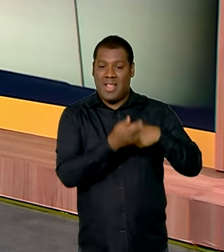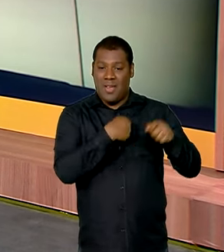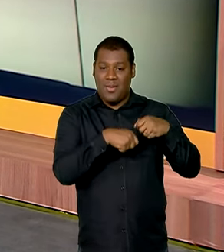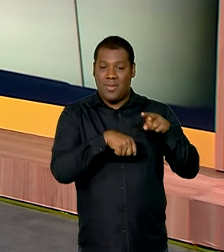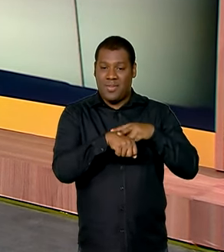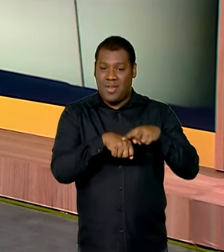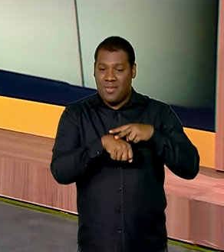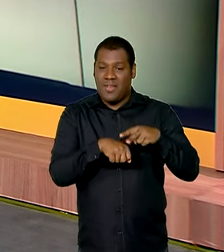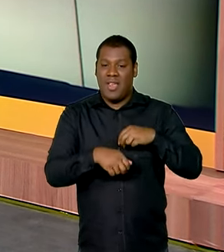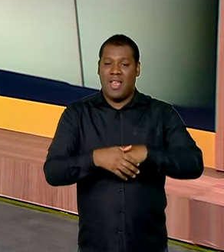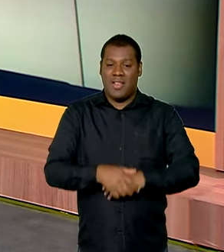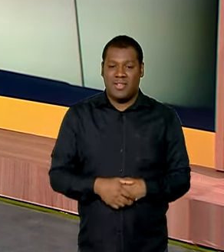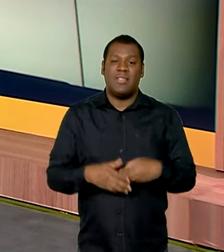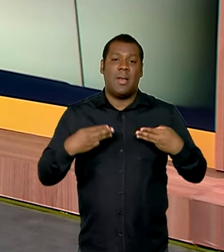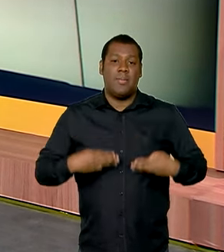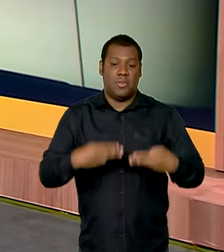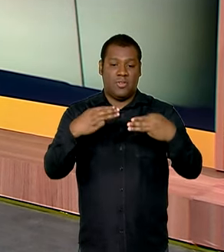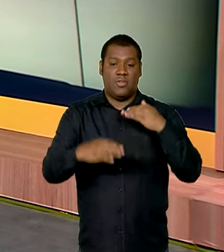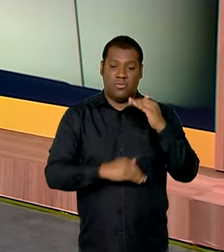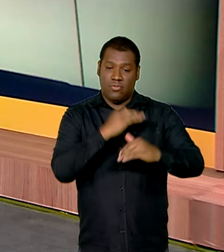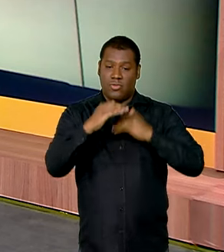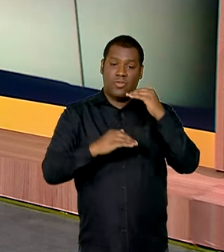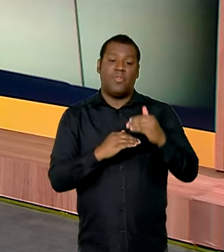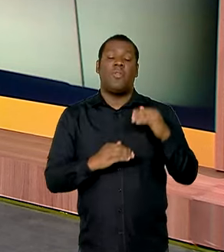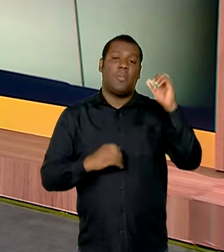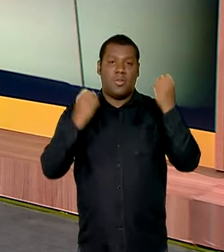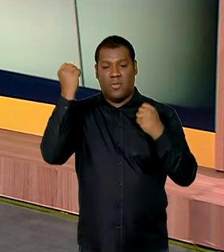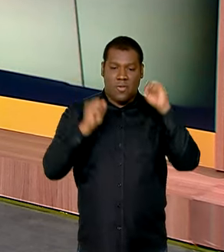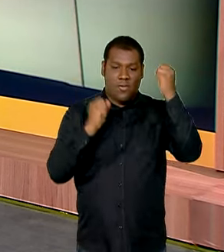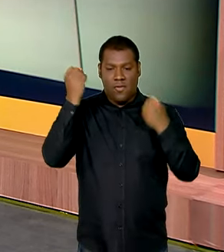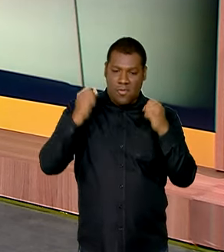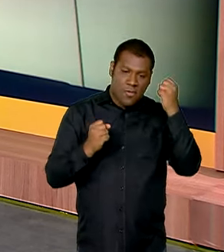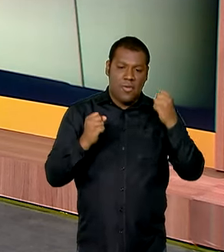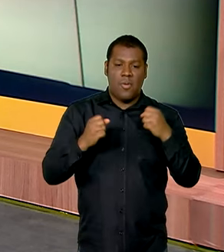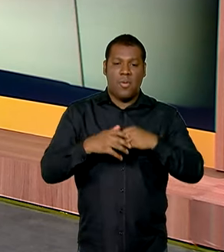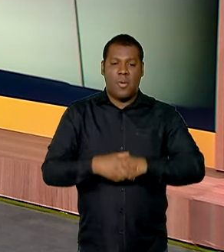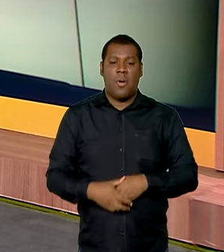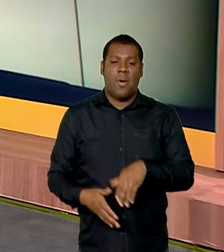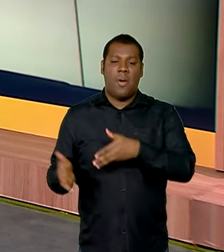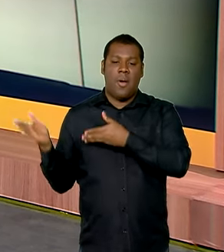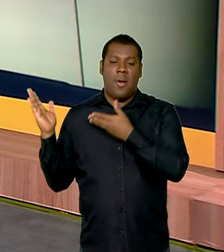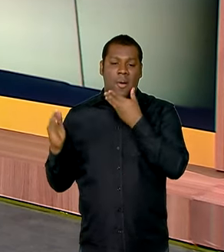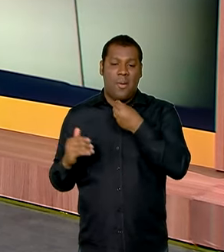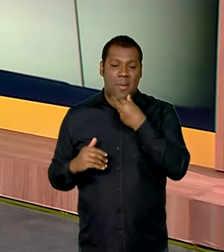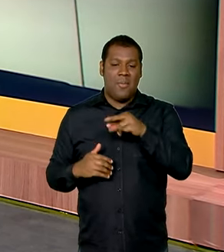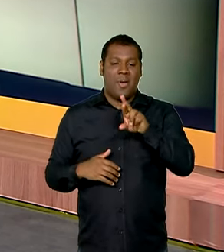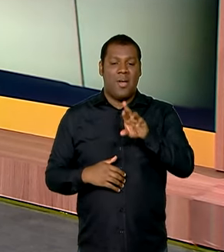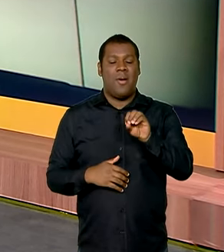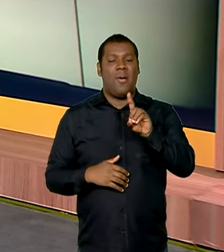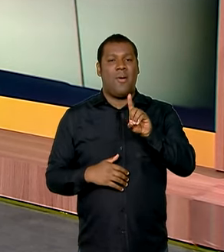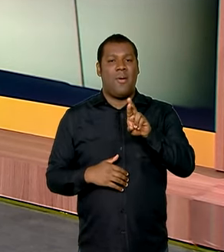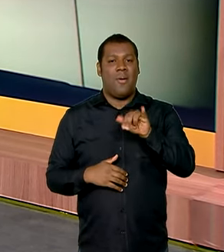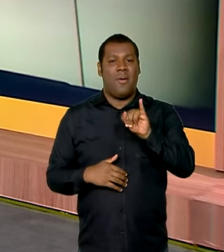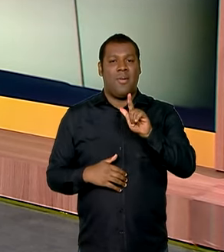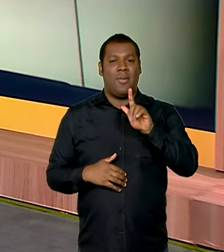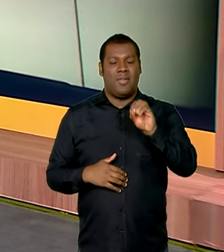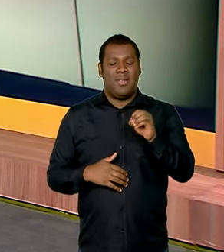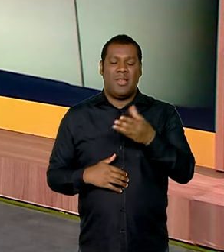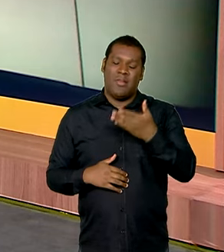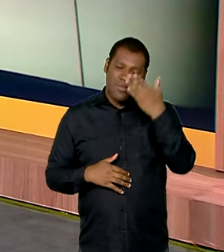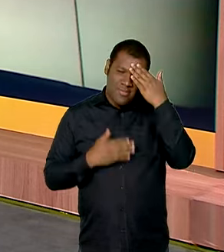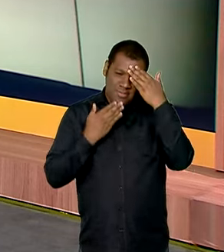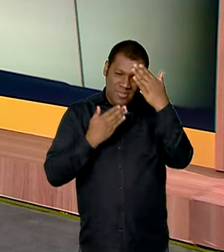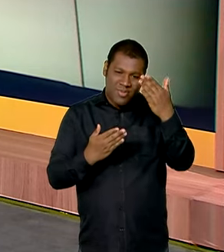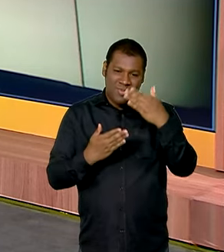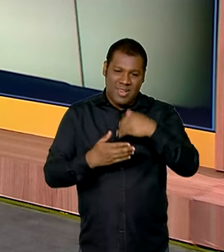Bioindústria do Ministério do Desenvolvimento, Indústria, Comércio e Serviços, Rodrigo Hollenberg. Muito obrigada pela entrevista, secretário.